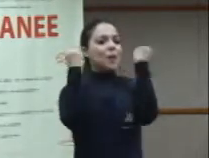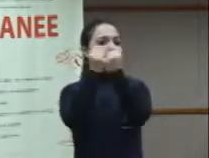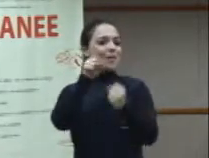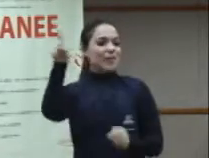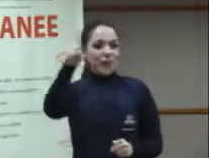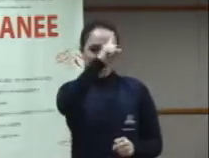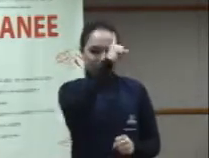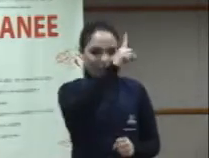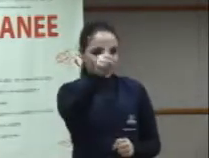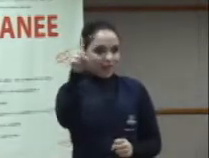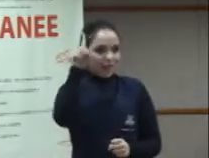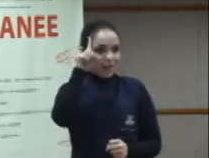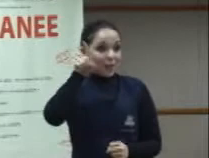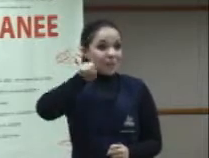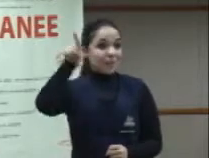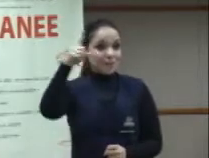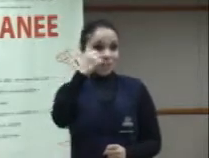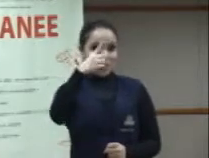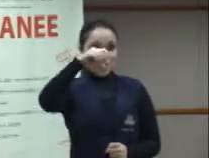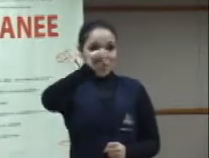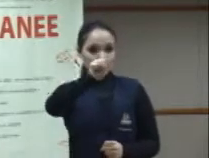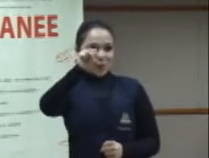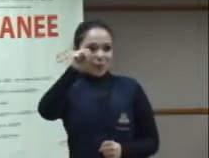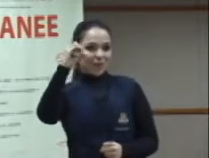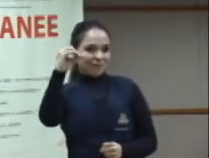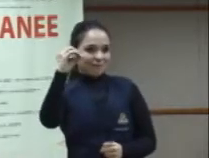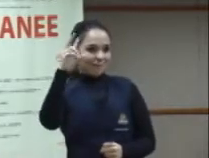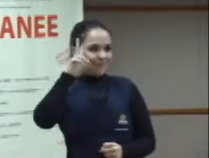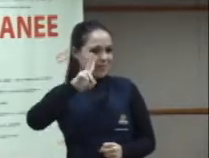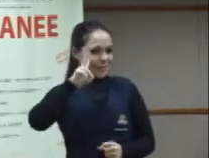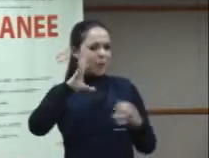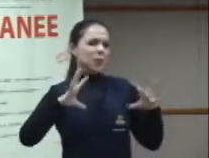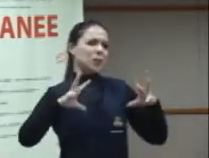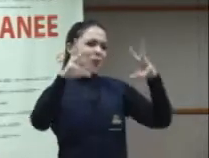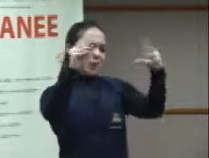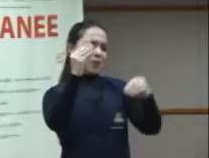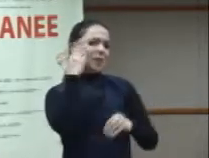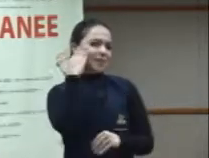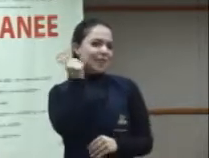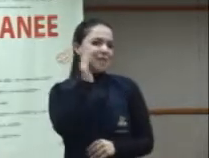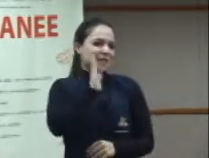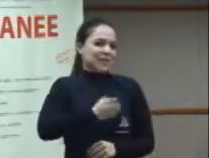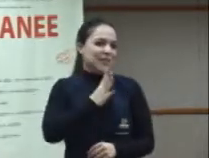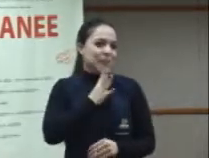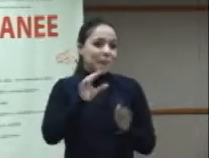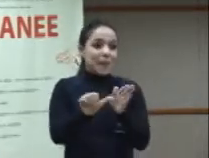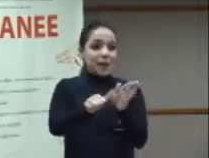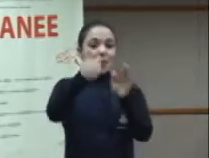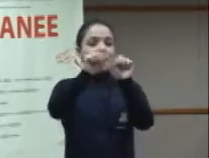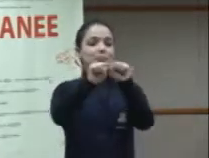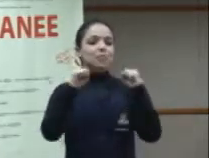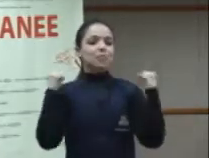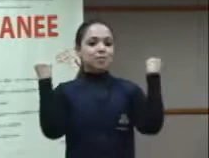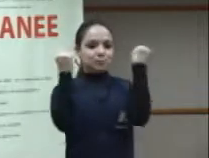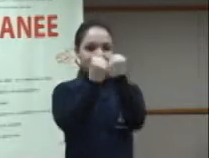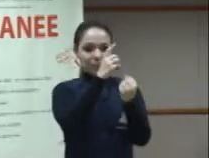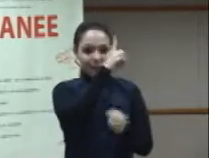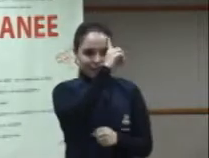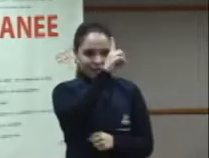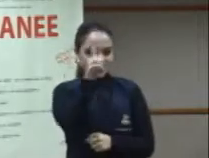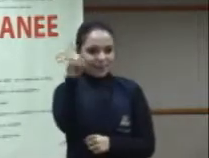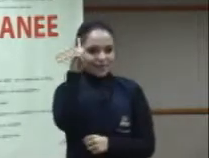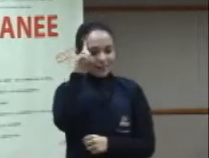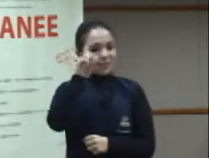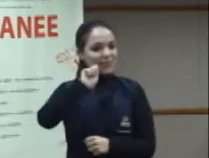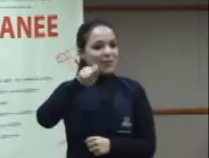1880, que todos os presentes aqui já devem saber, desse Congresso, que foi o primeiro Congresso que decidiu sobre a educação